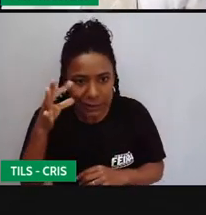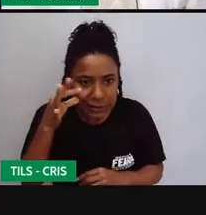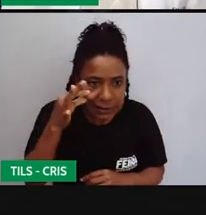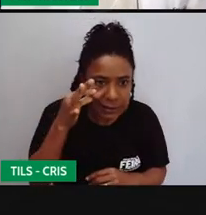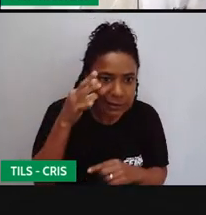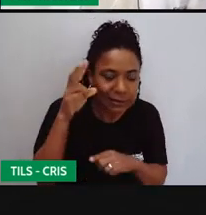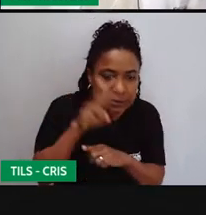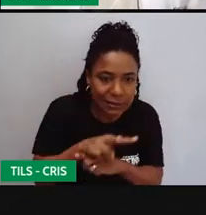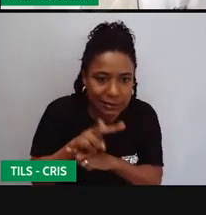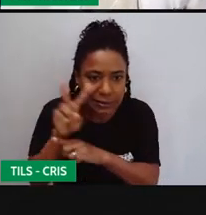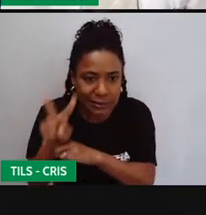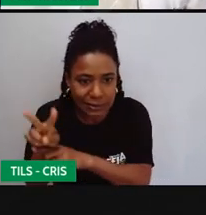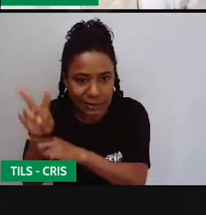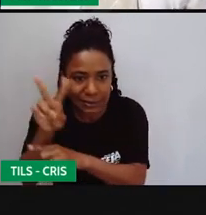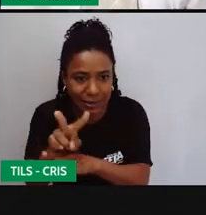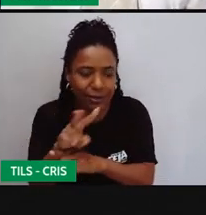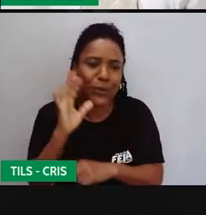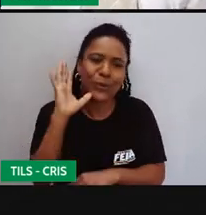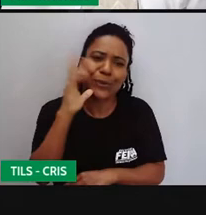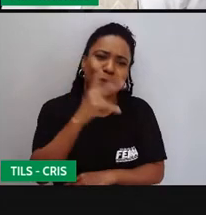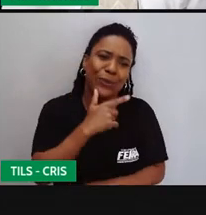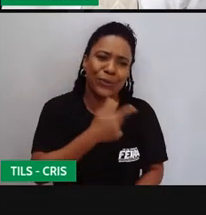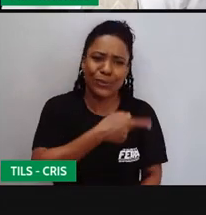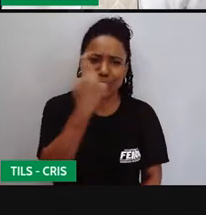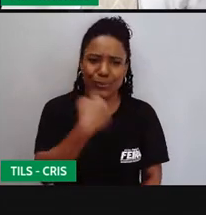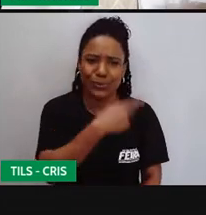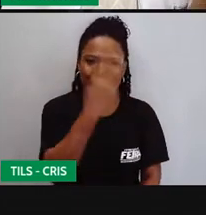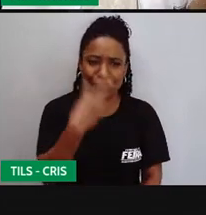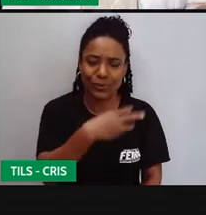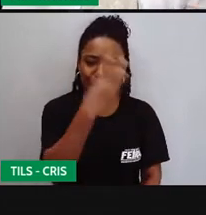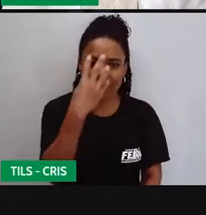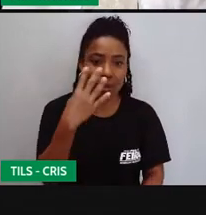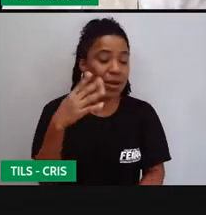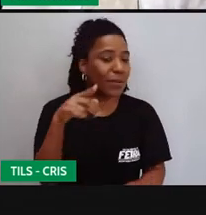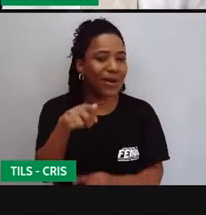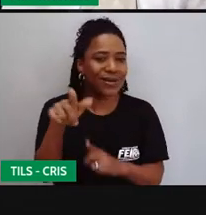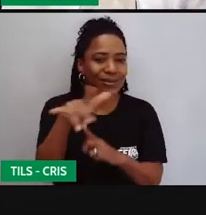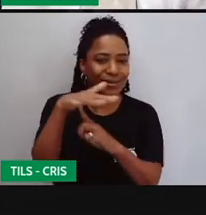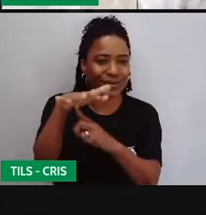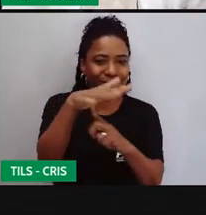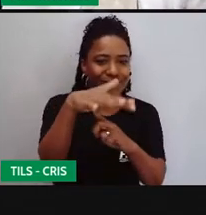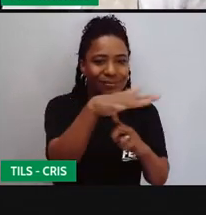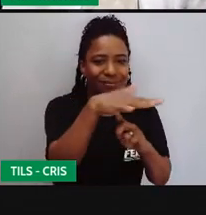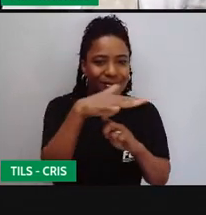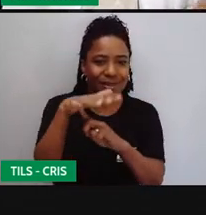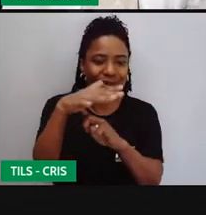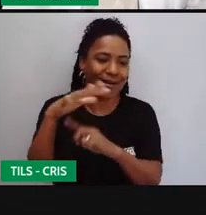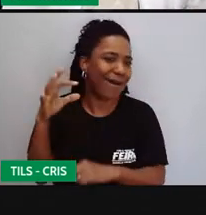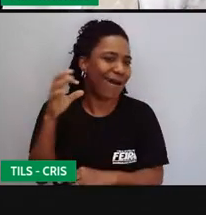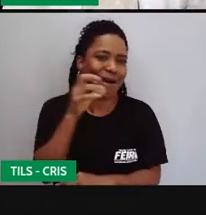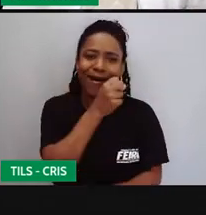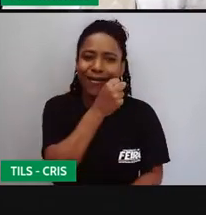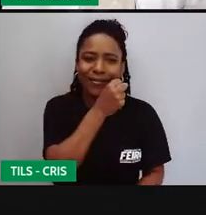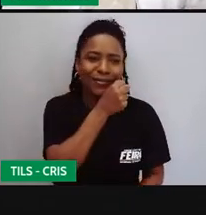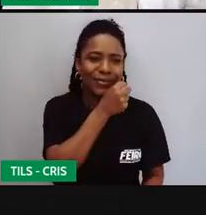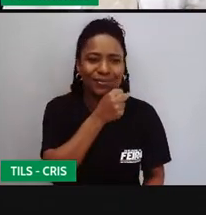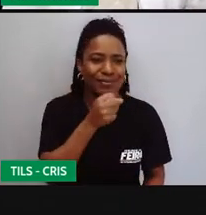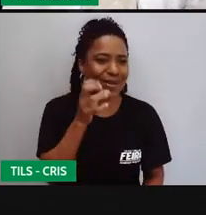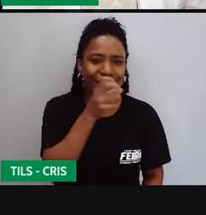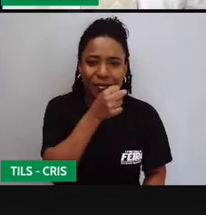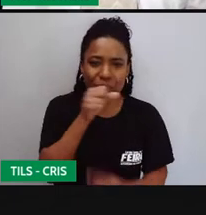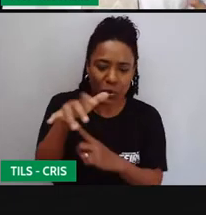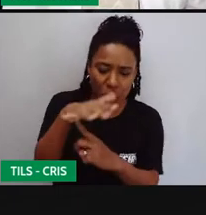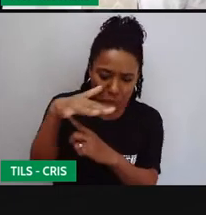fazerem. o drone, ele faz assim em poucos minutos e com a qualidade perfeita que ele pega dados de solo,